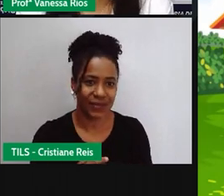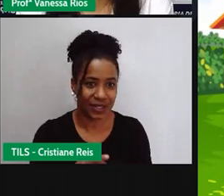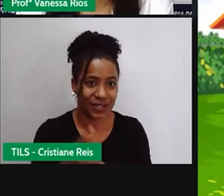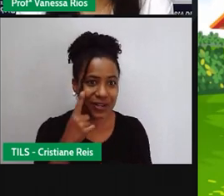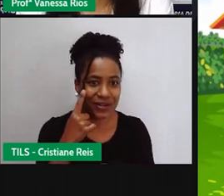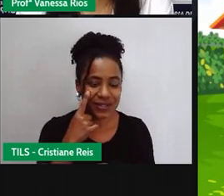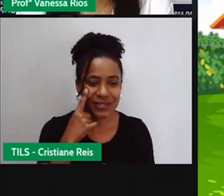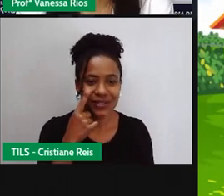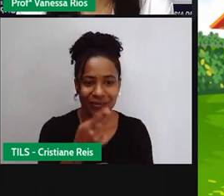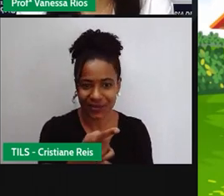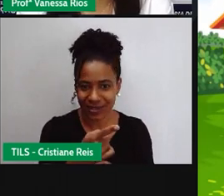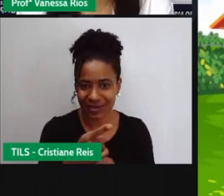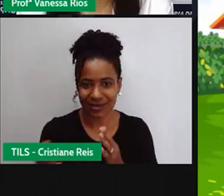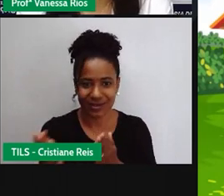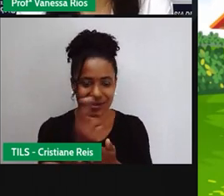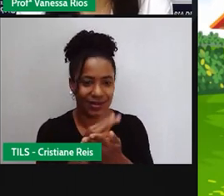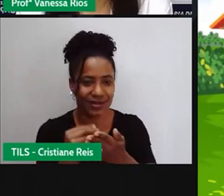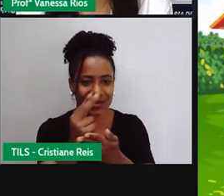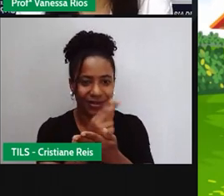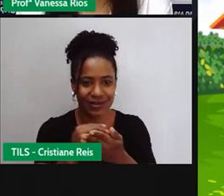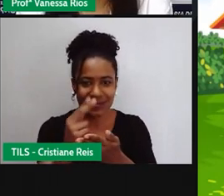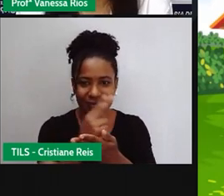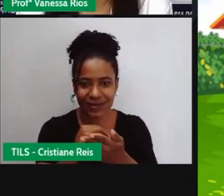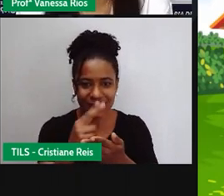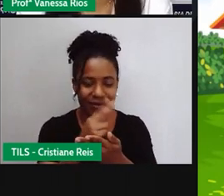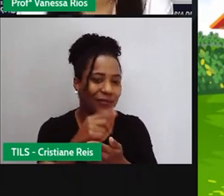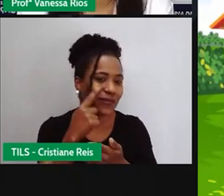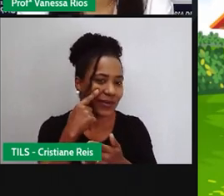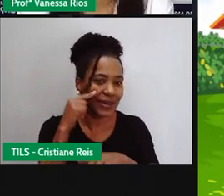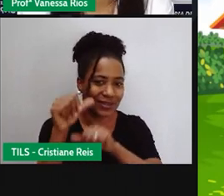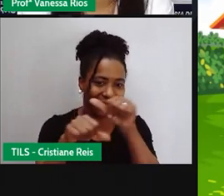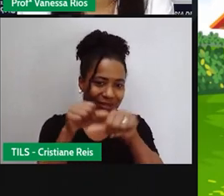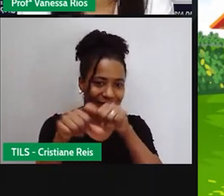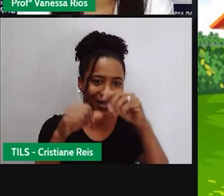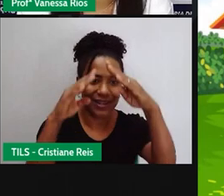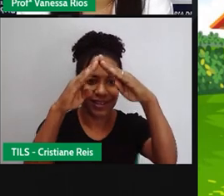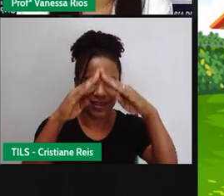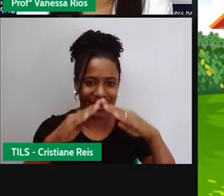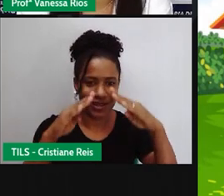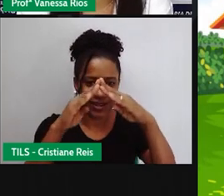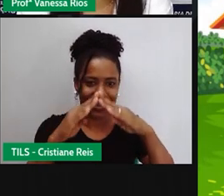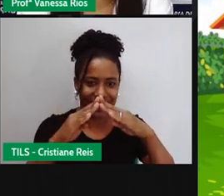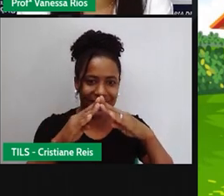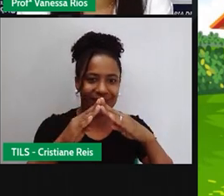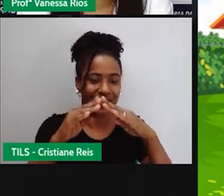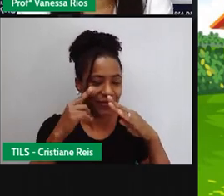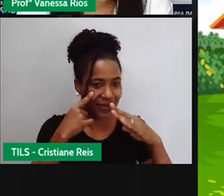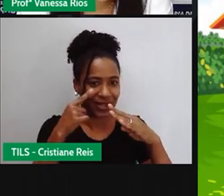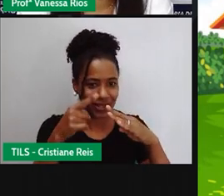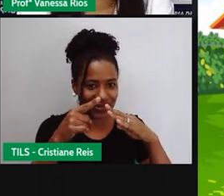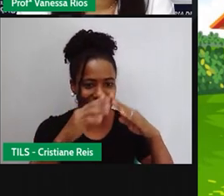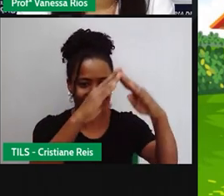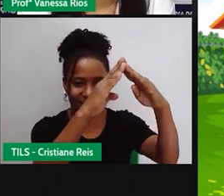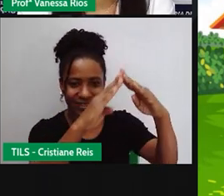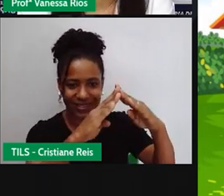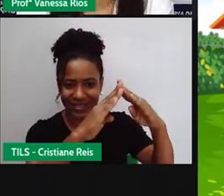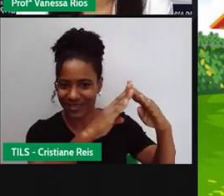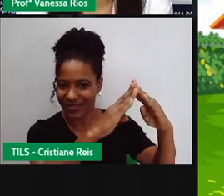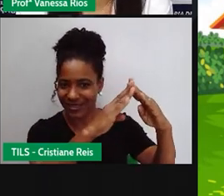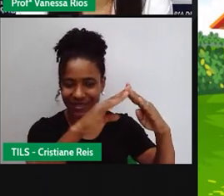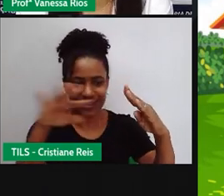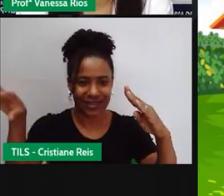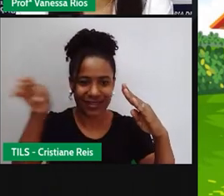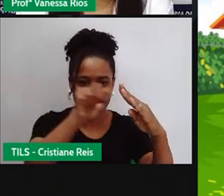observa na imagem aí essa transformação acontecendo numa residência. está lá uma placa no telhado, a